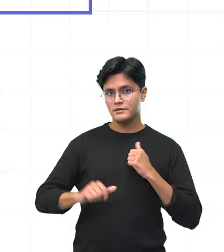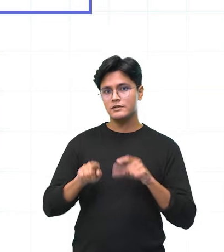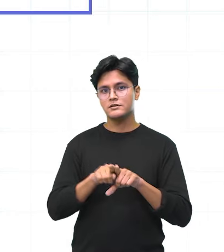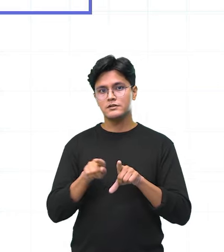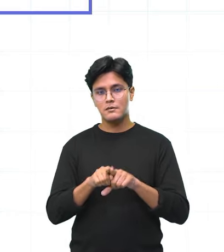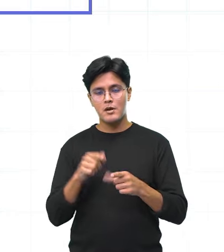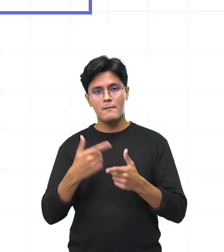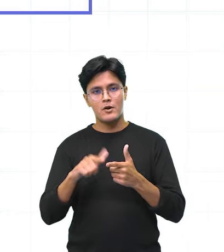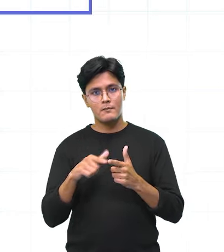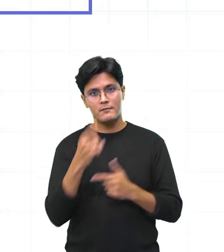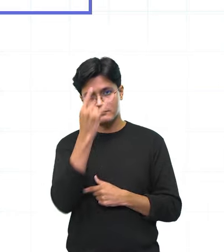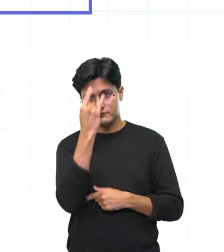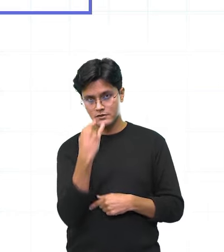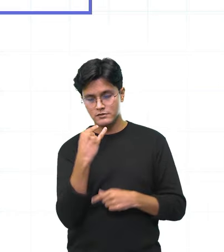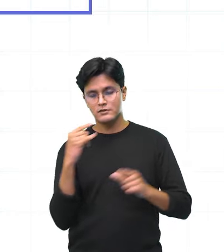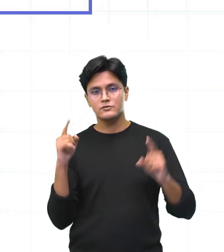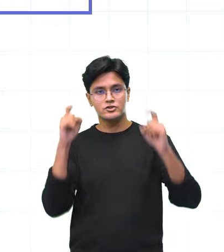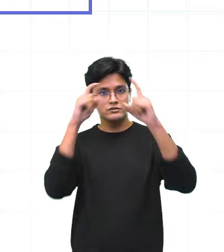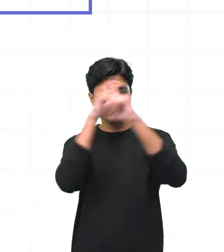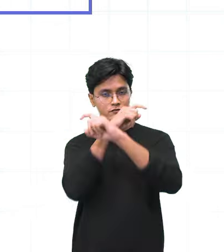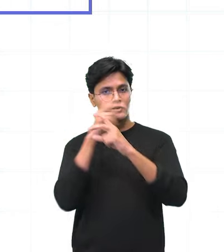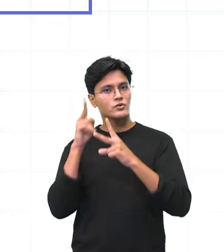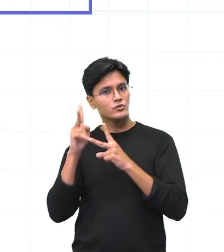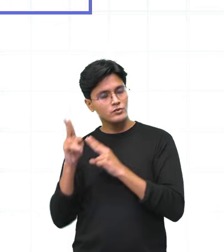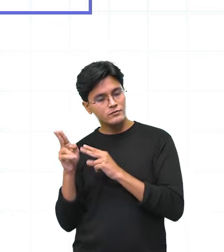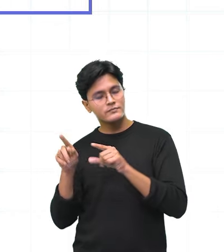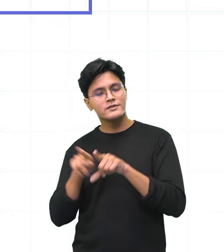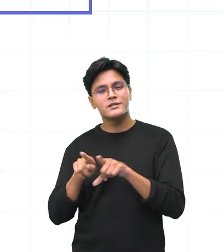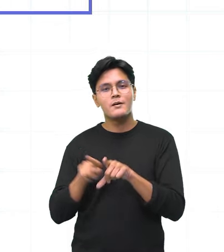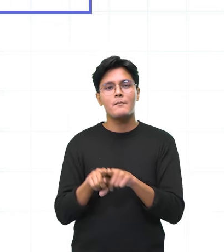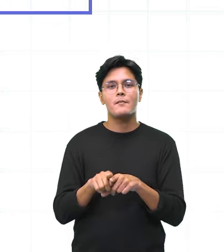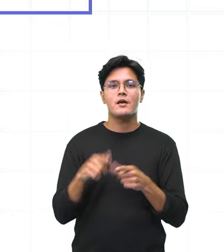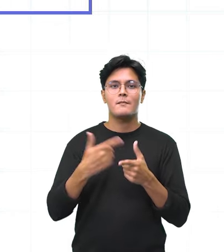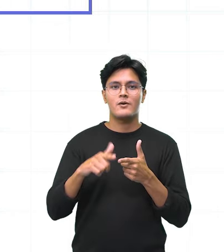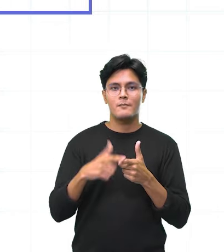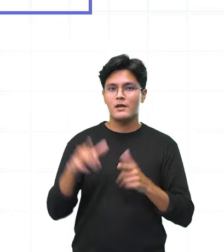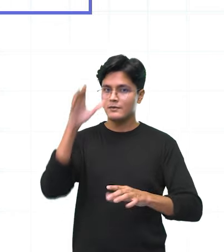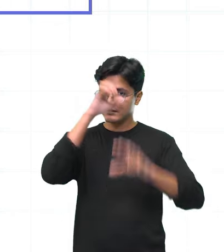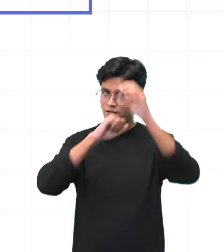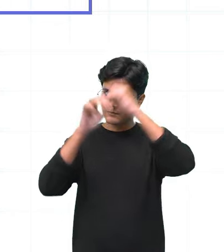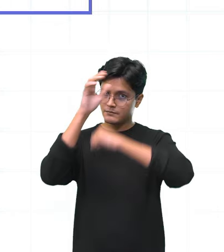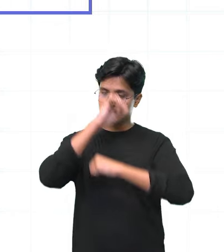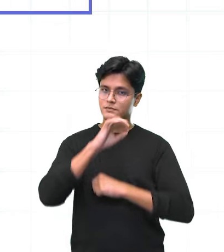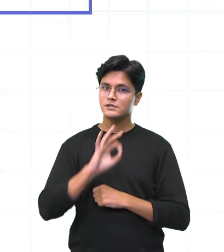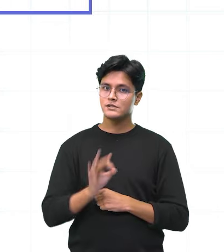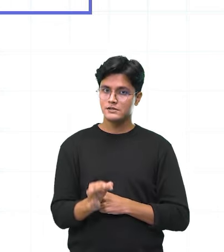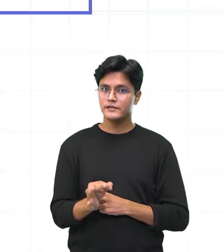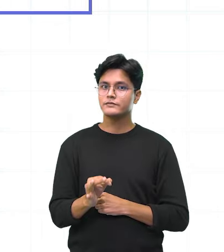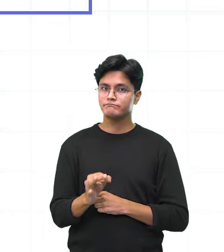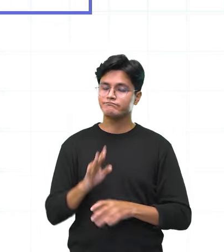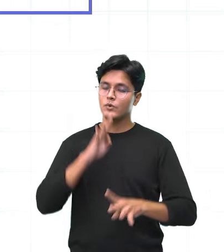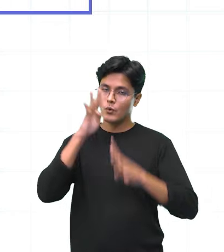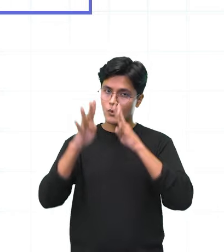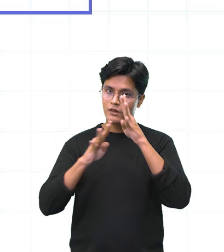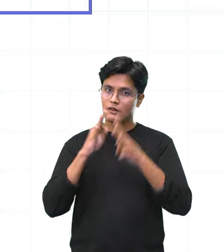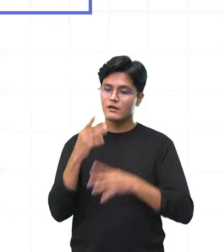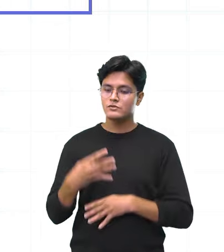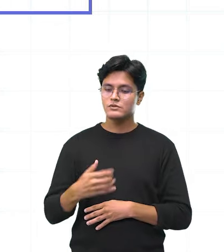dificuldades para dormir, problemas de aprendizagem, tá vendo? O excesso de tela pode ocasionar